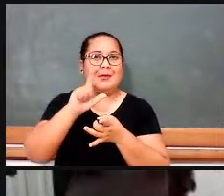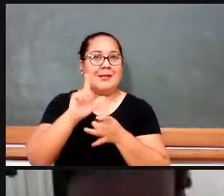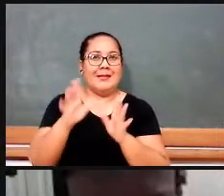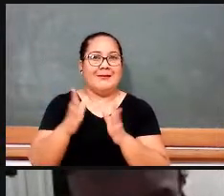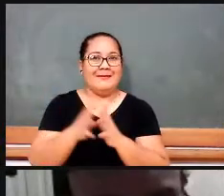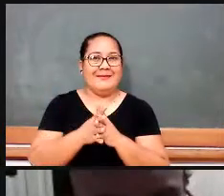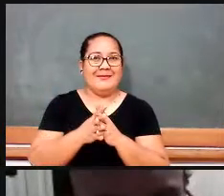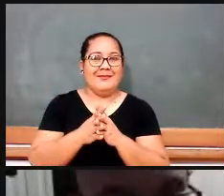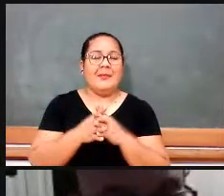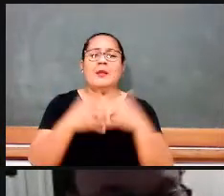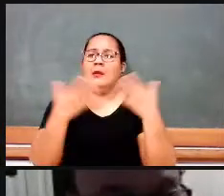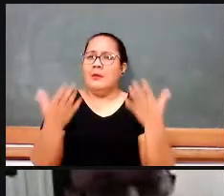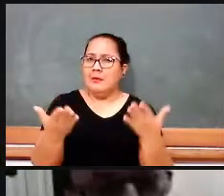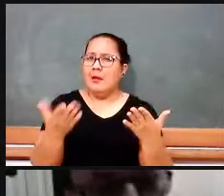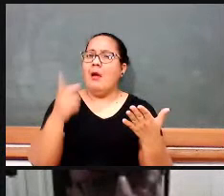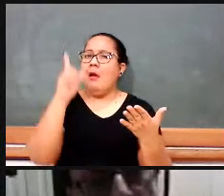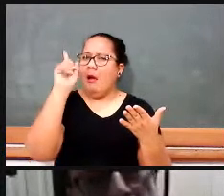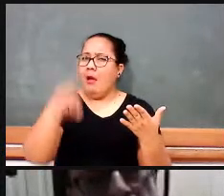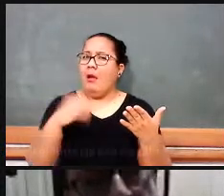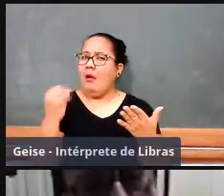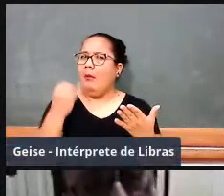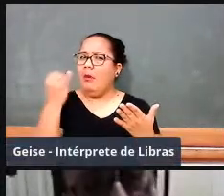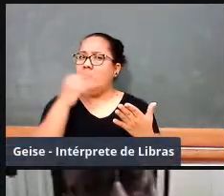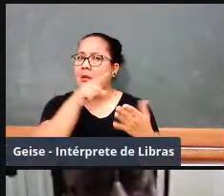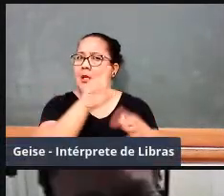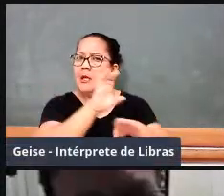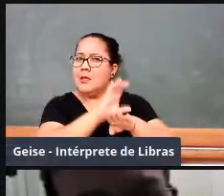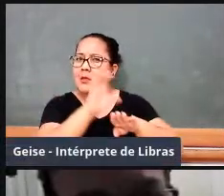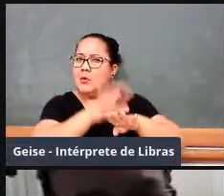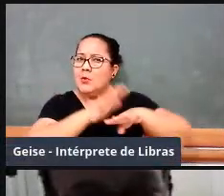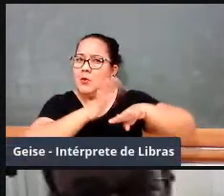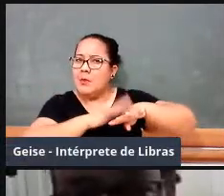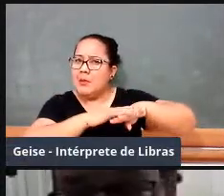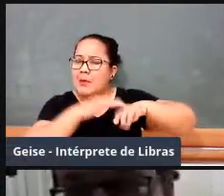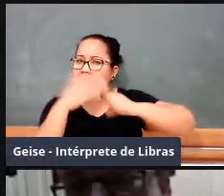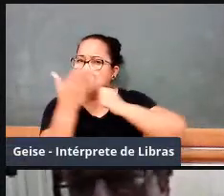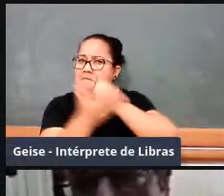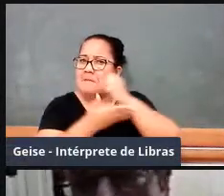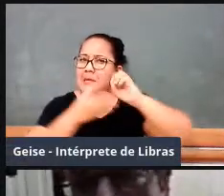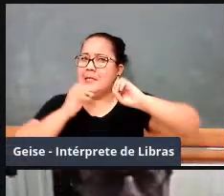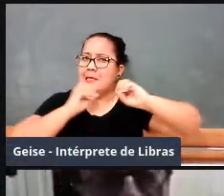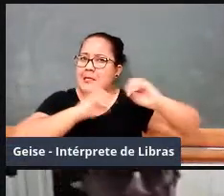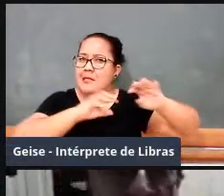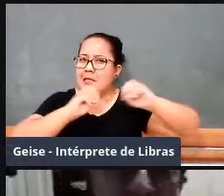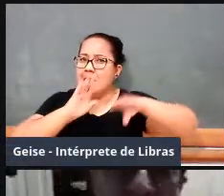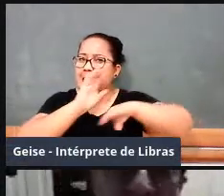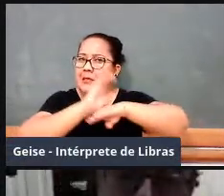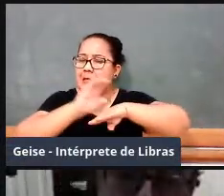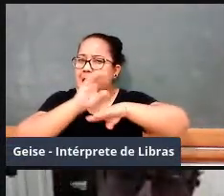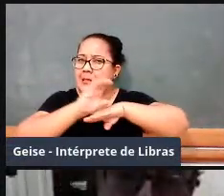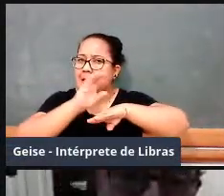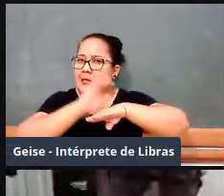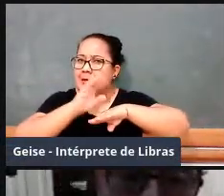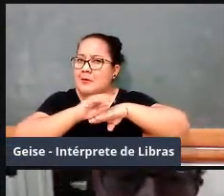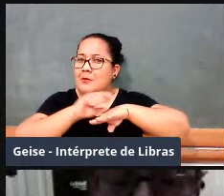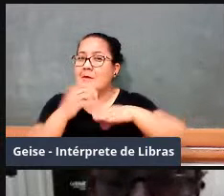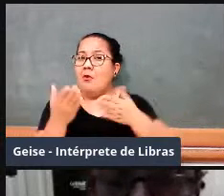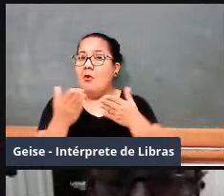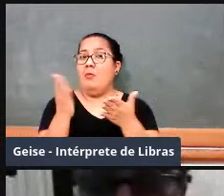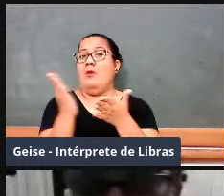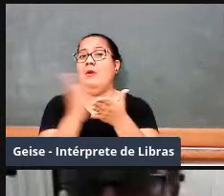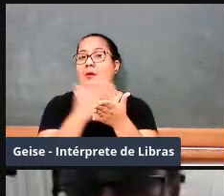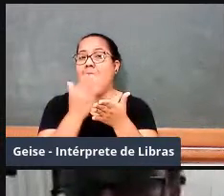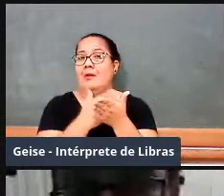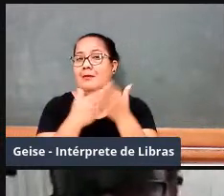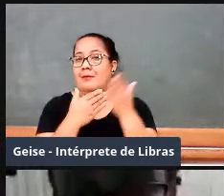realiza isso neste curso de matemática elementar. Este curso, este livro que ele